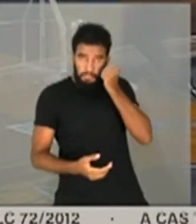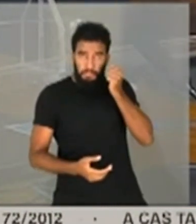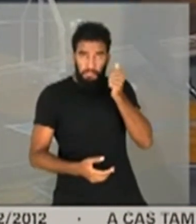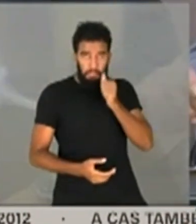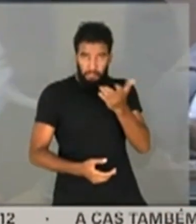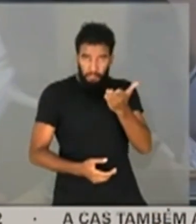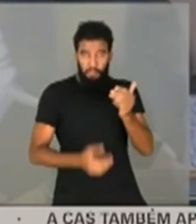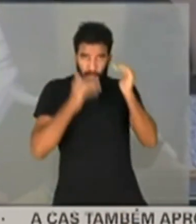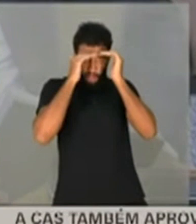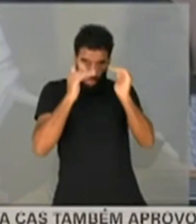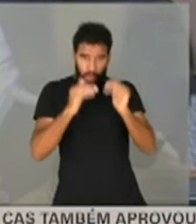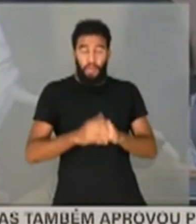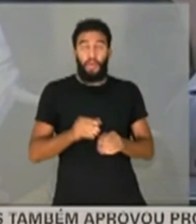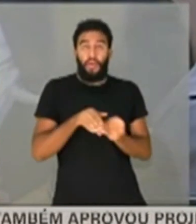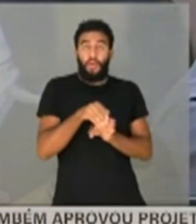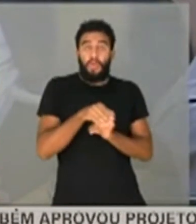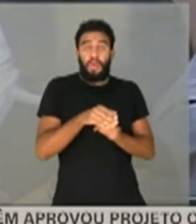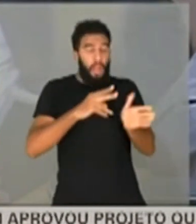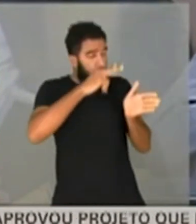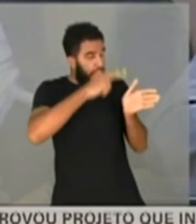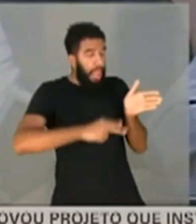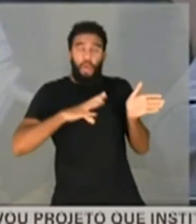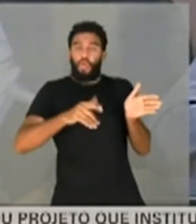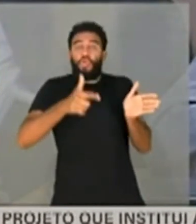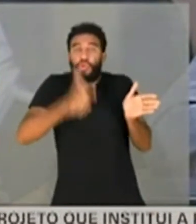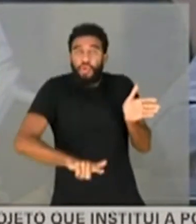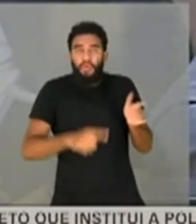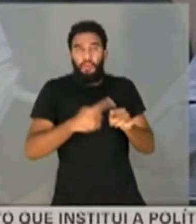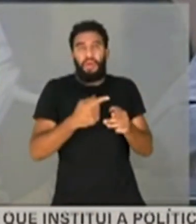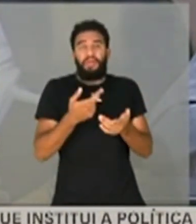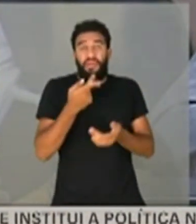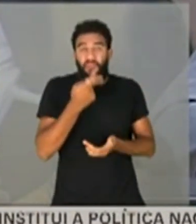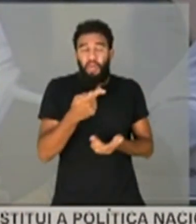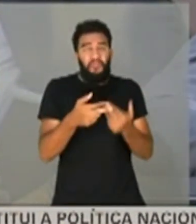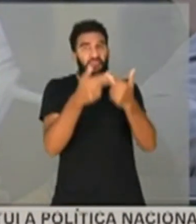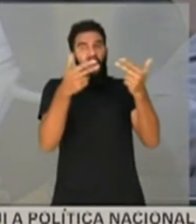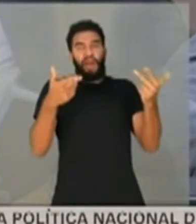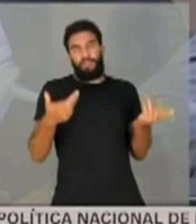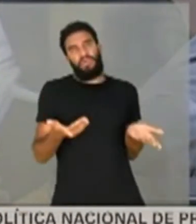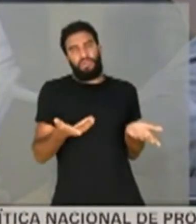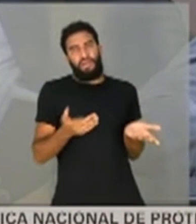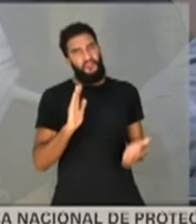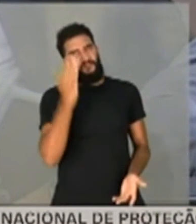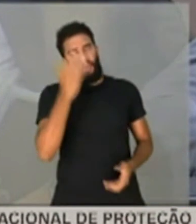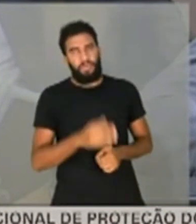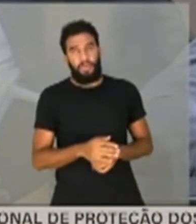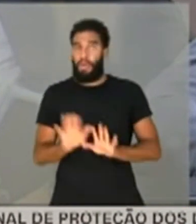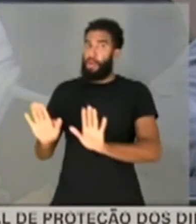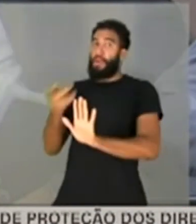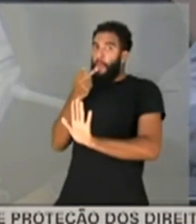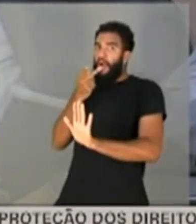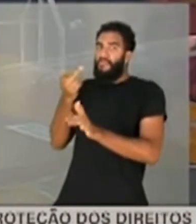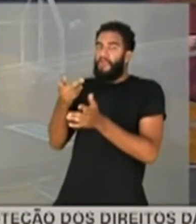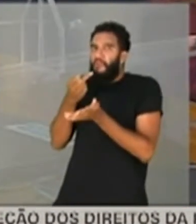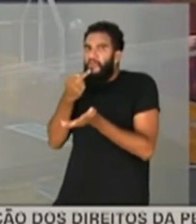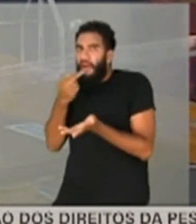respeito à senhora, eu recomendo que a senhora lesse tudo de novo, porque a senhora falou uma série de inverdades aqui. Não faça isso. A senhora pode dizer que eu falei